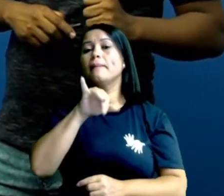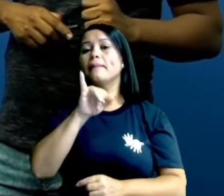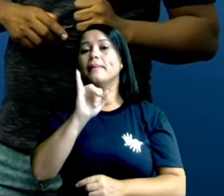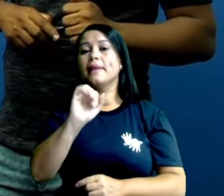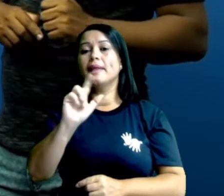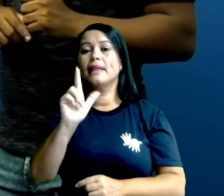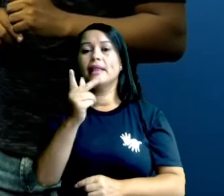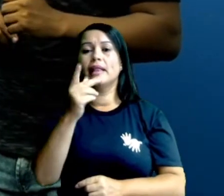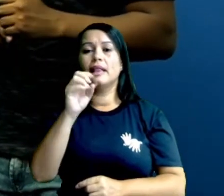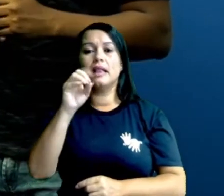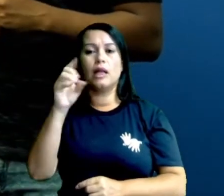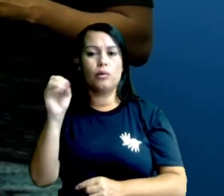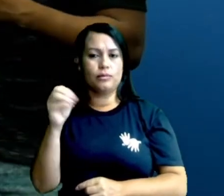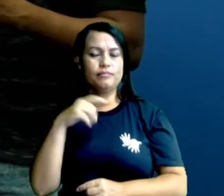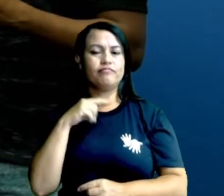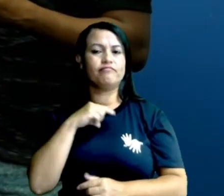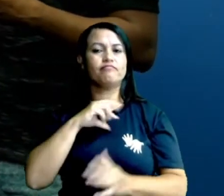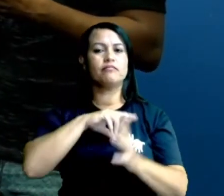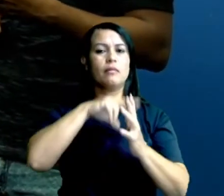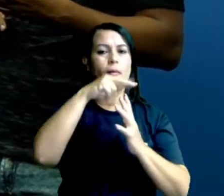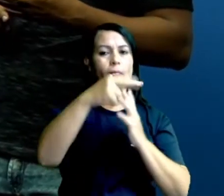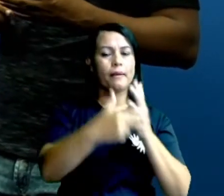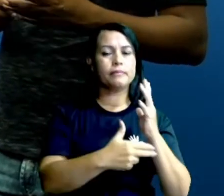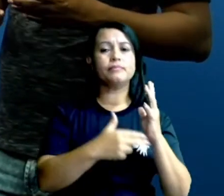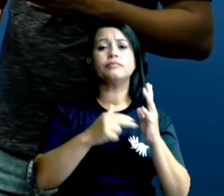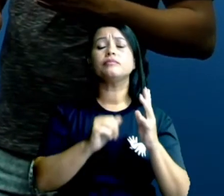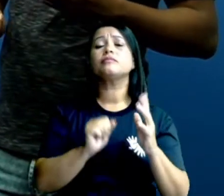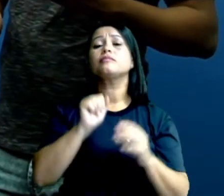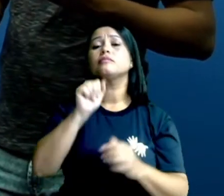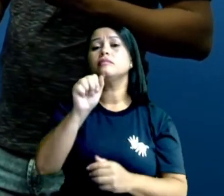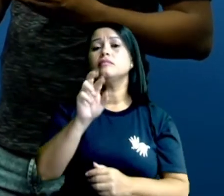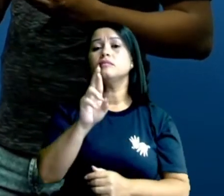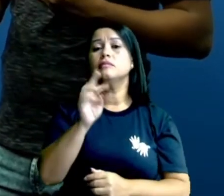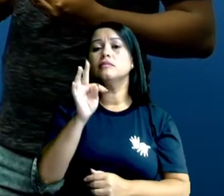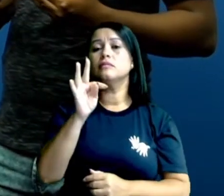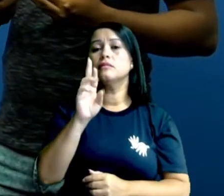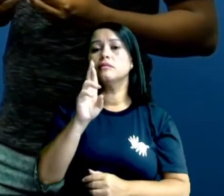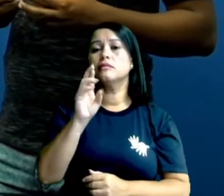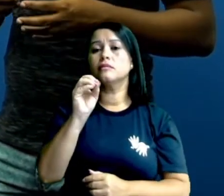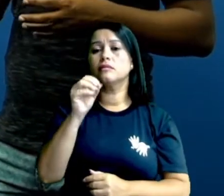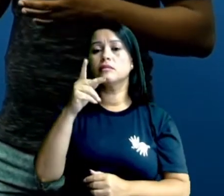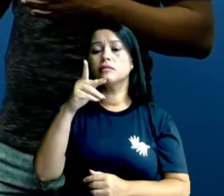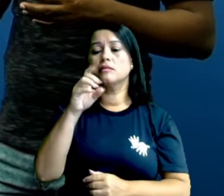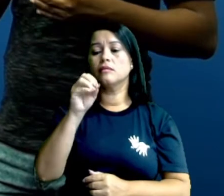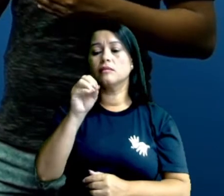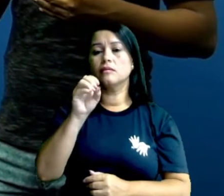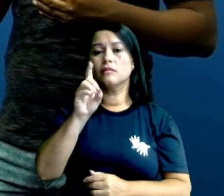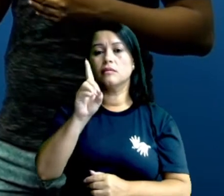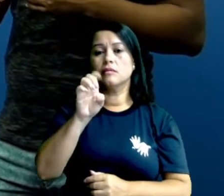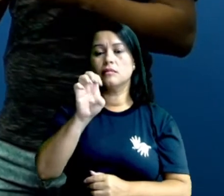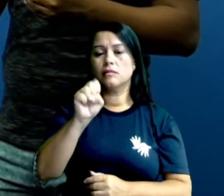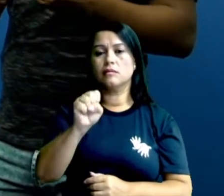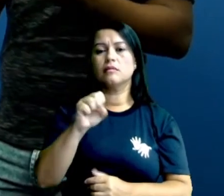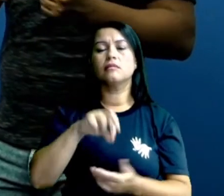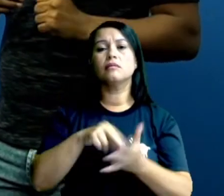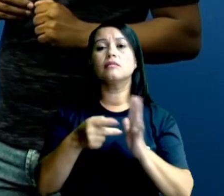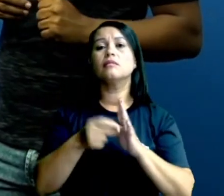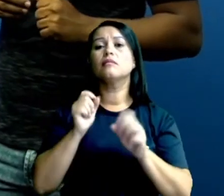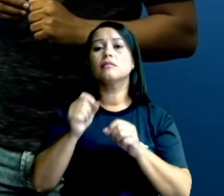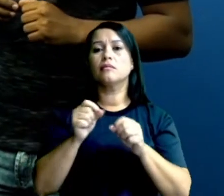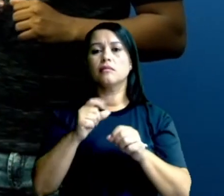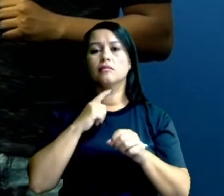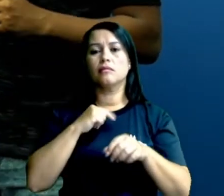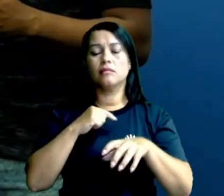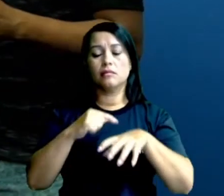artrópodes. E como o próprio nome fala, artrópodes significa patas articuladas, artro de articulação e podes de